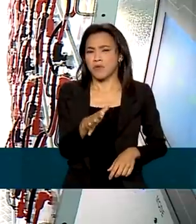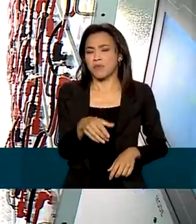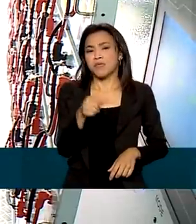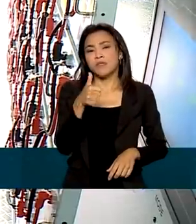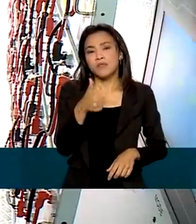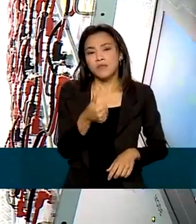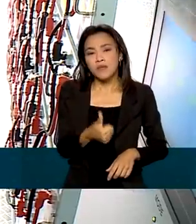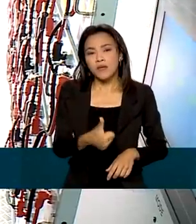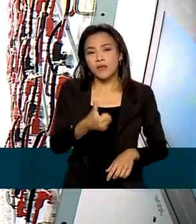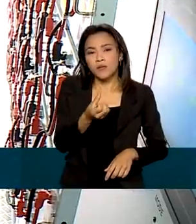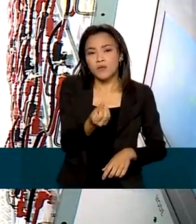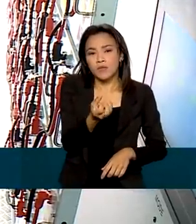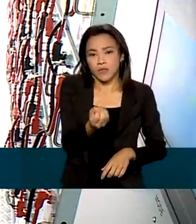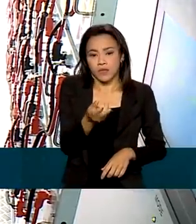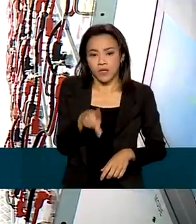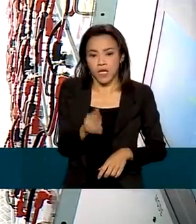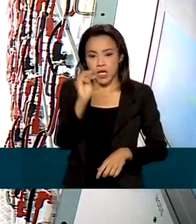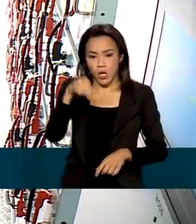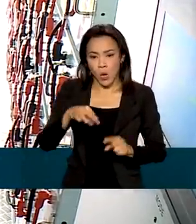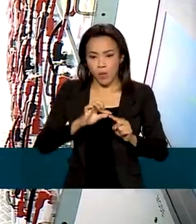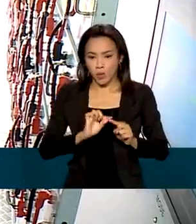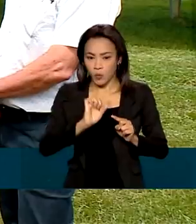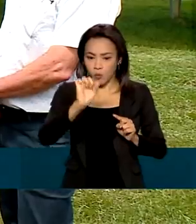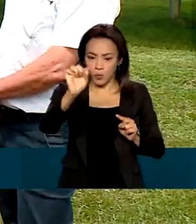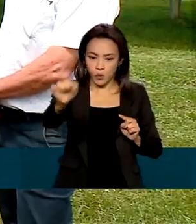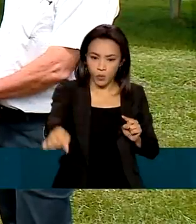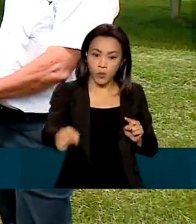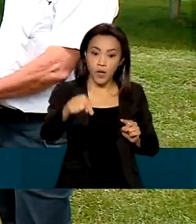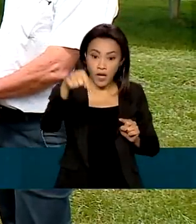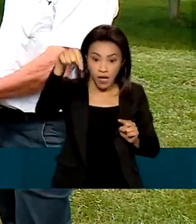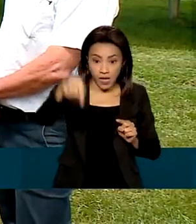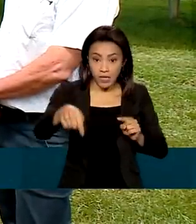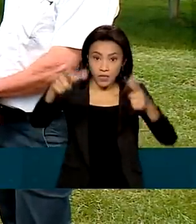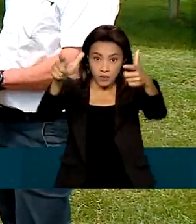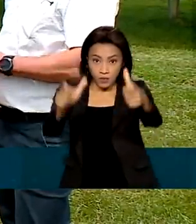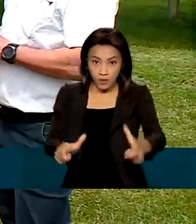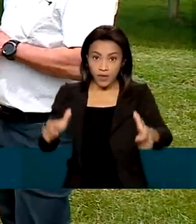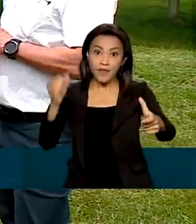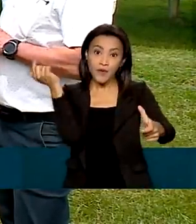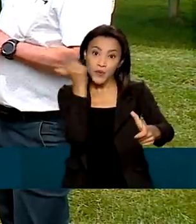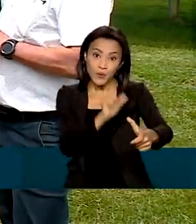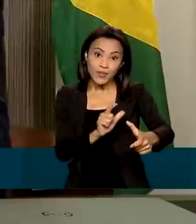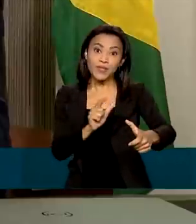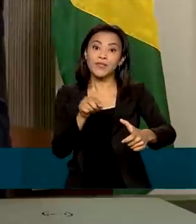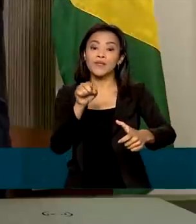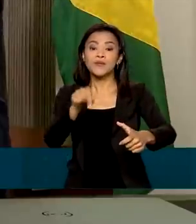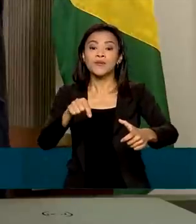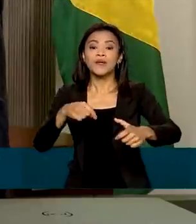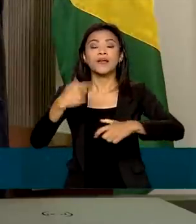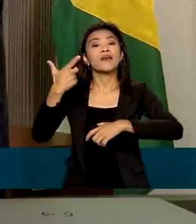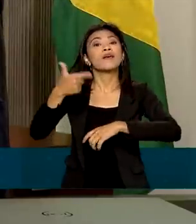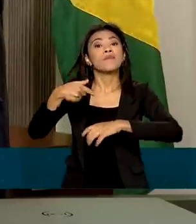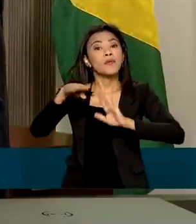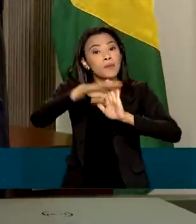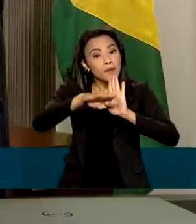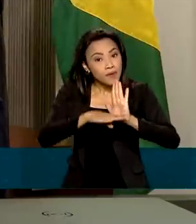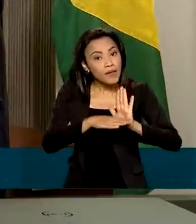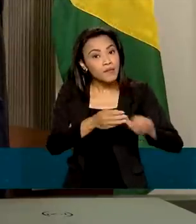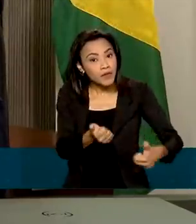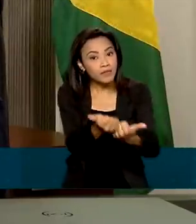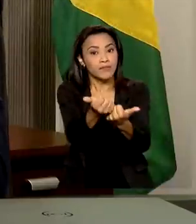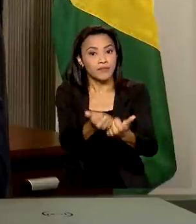quilômetros de Surucucu, o PEF de Awaris foi contemplado pelo programa Calha Norte. Nós saímos aí de,